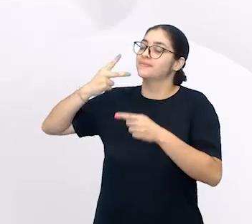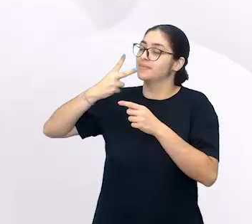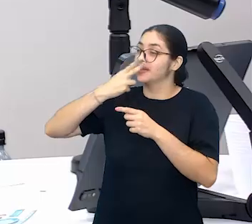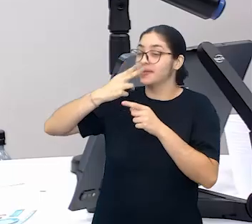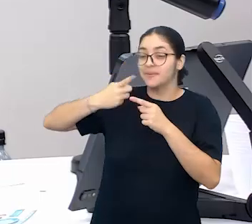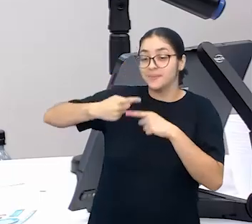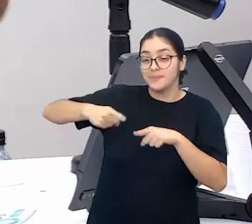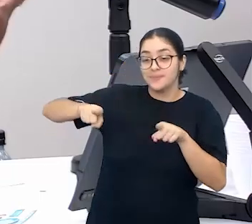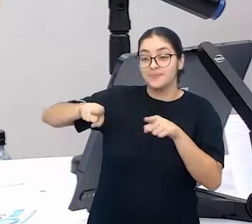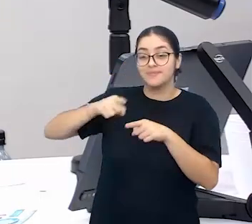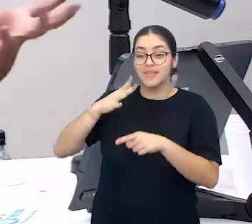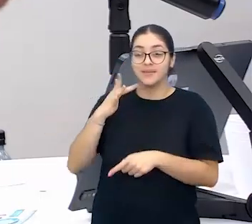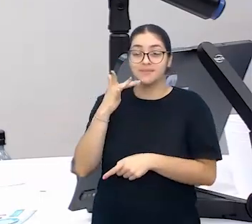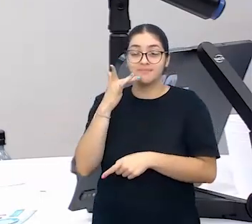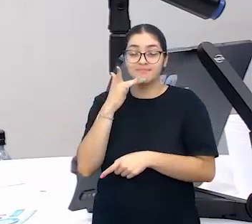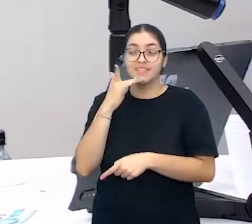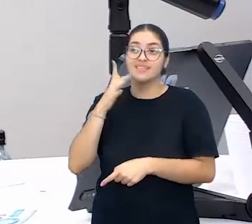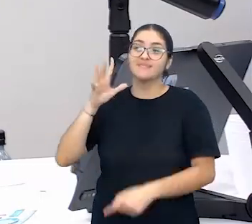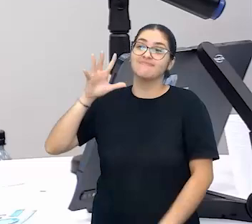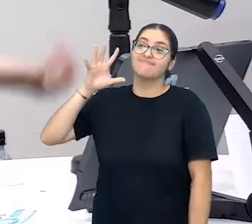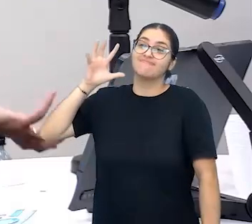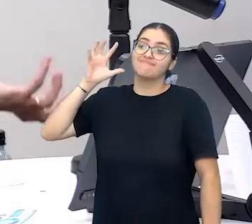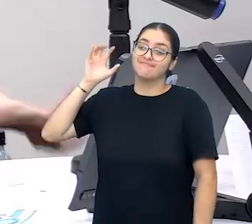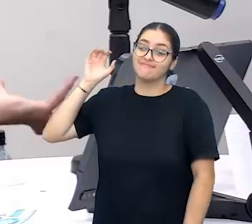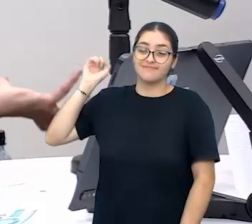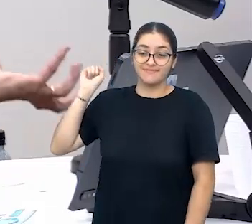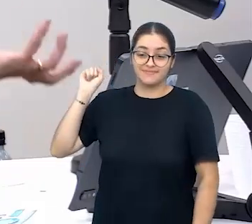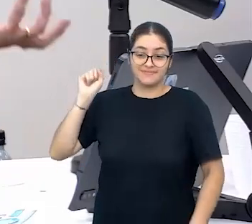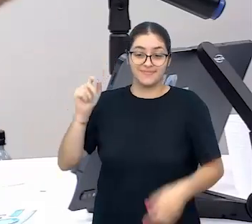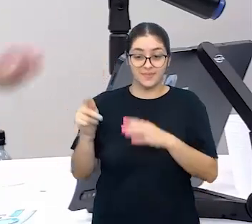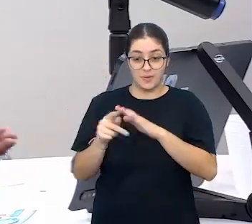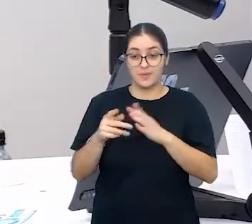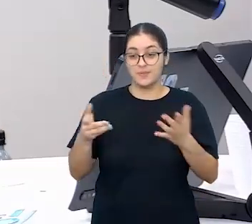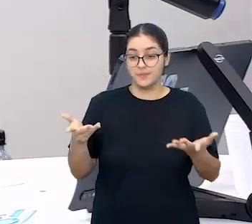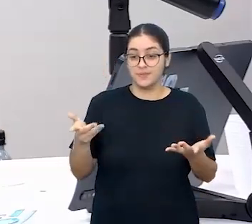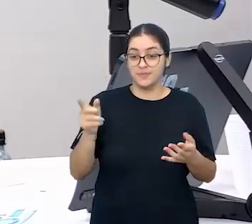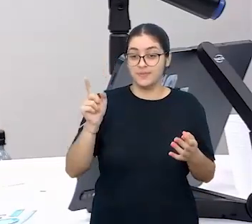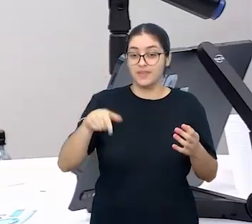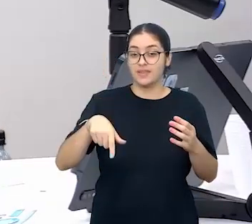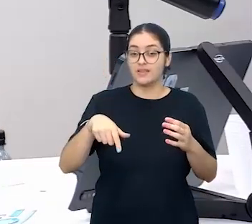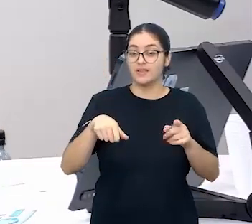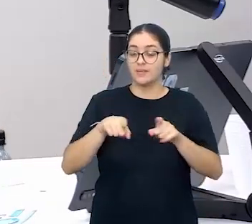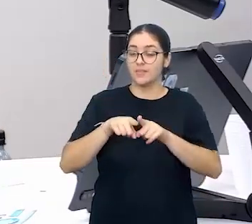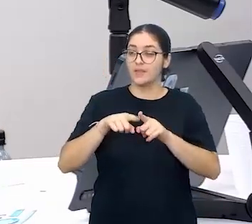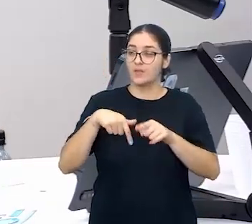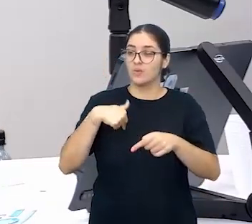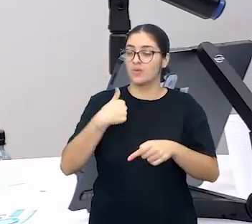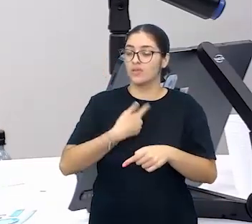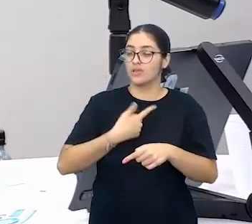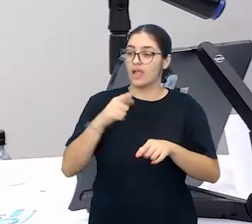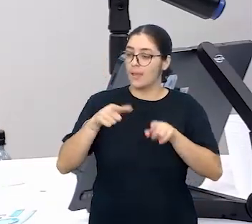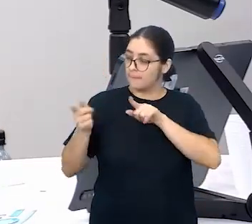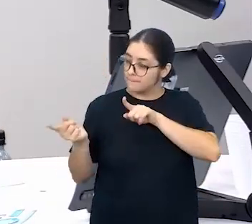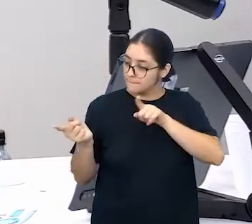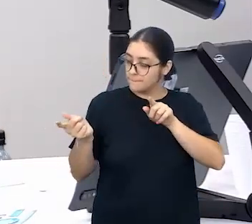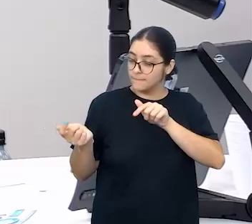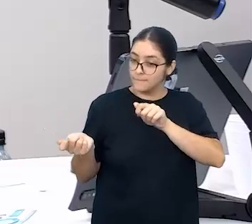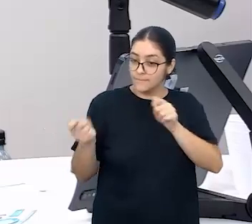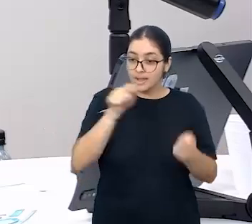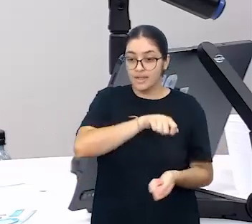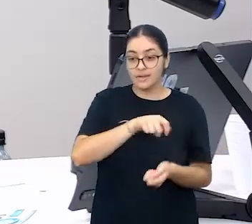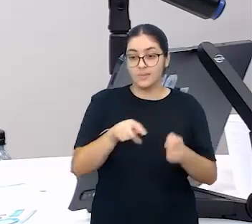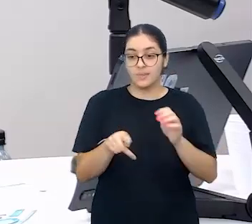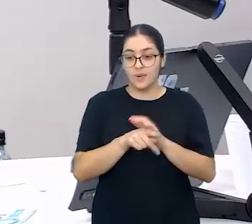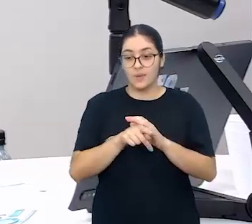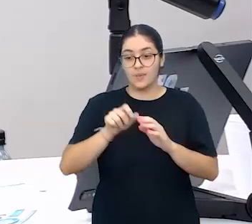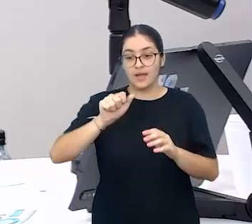delicia com aquilo que a gente ouve da orquestra, é esse o movimento que a gente quer em relação à alfabetização.